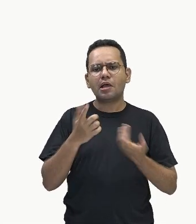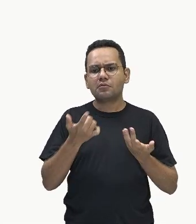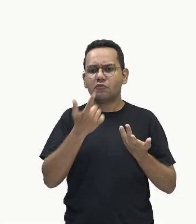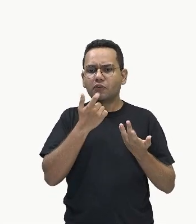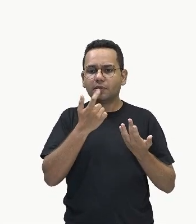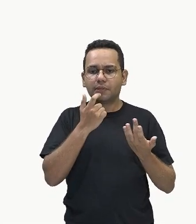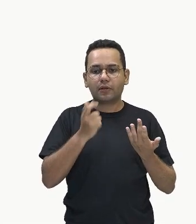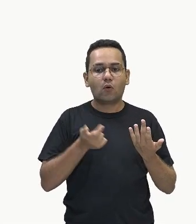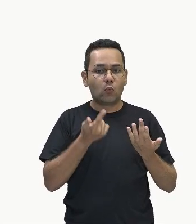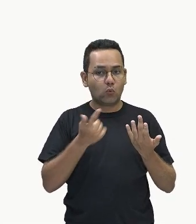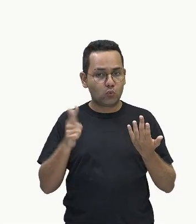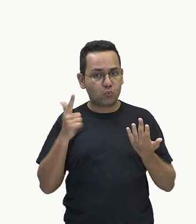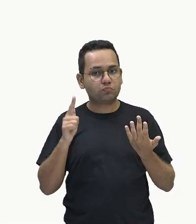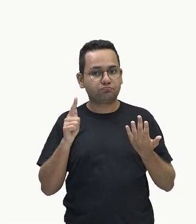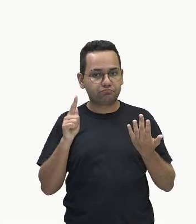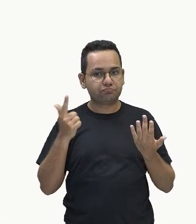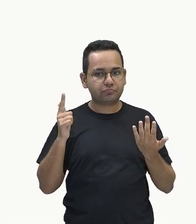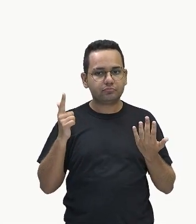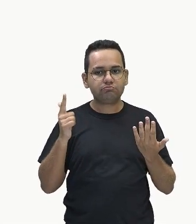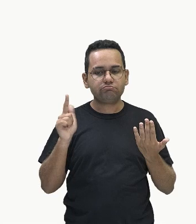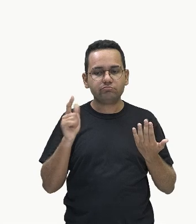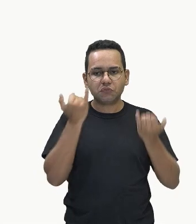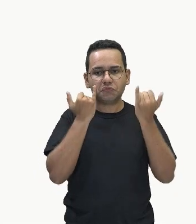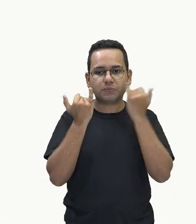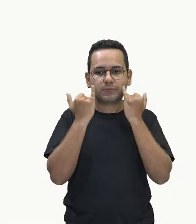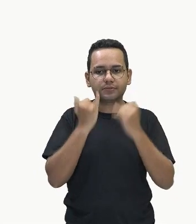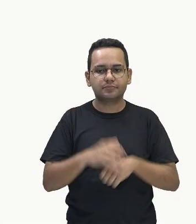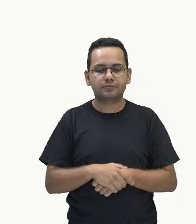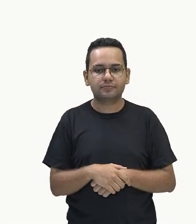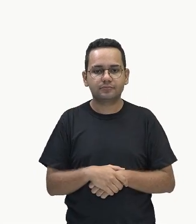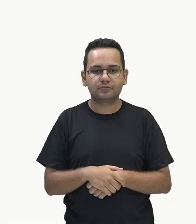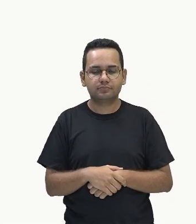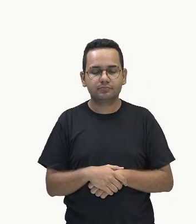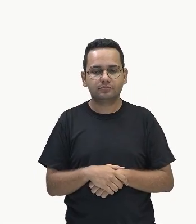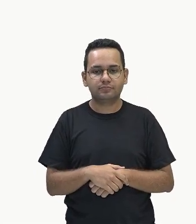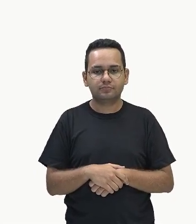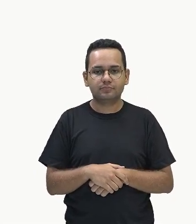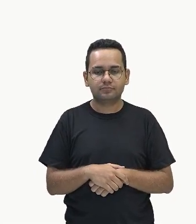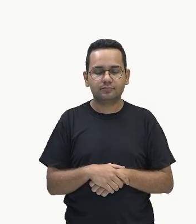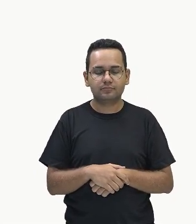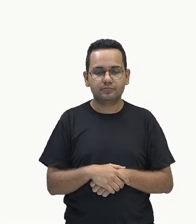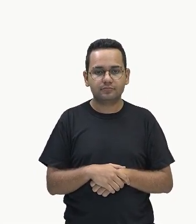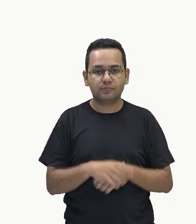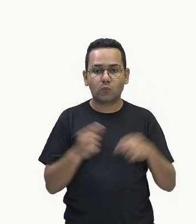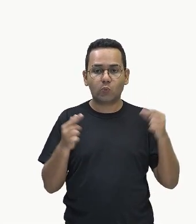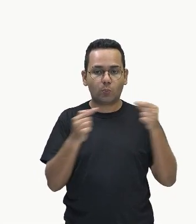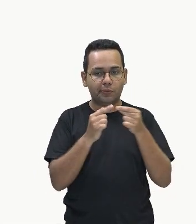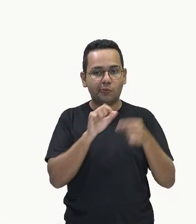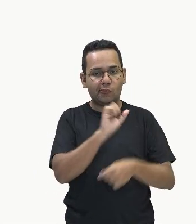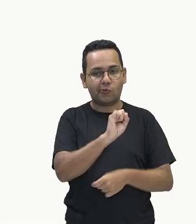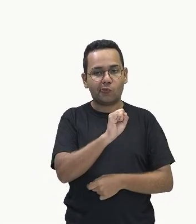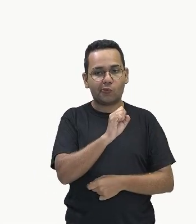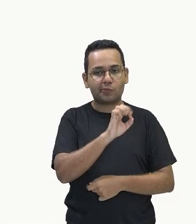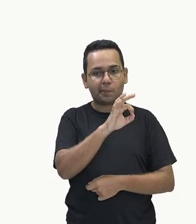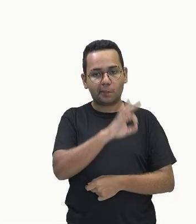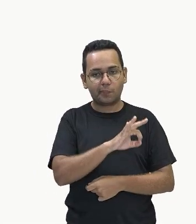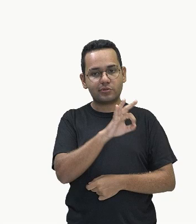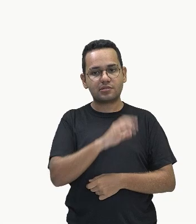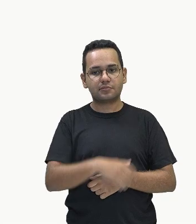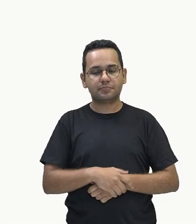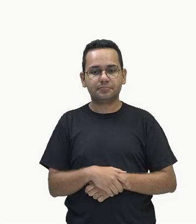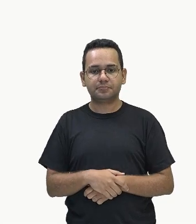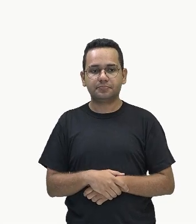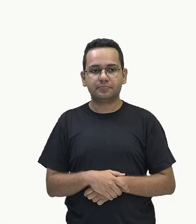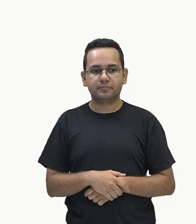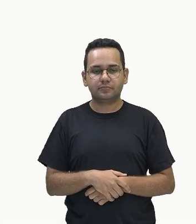são 8%, são outros, tá? Então, outros, né, equivale a 8% da exportação anual